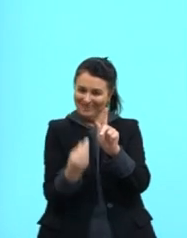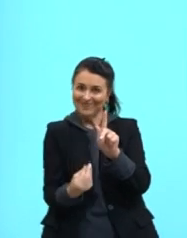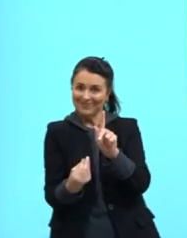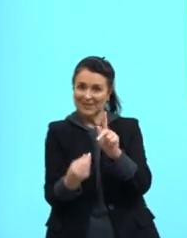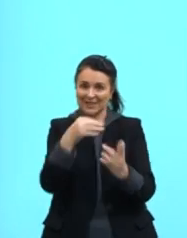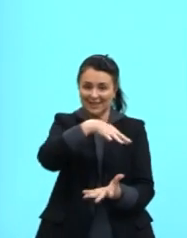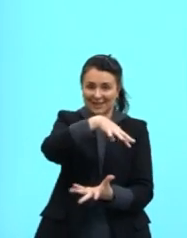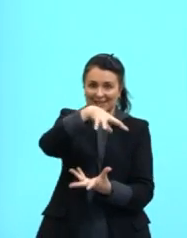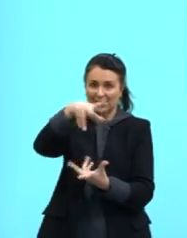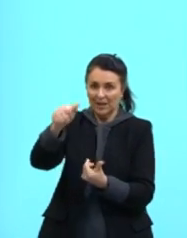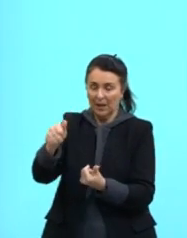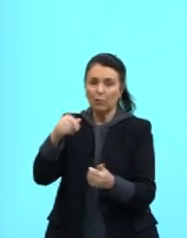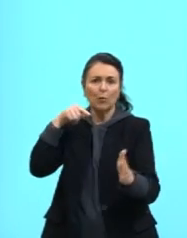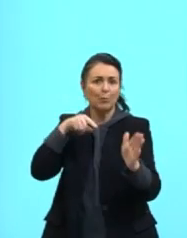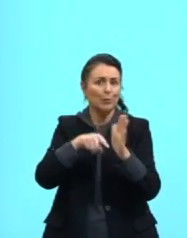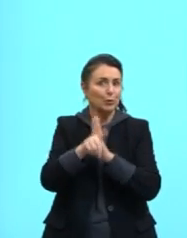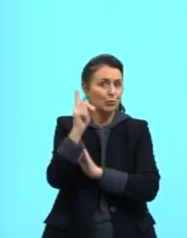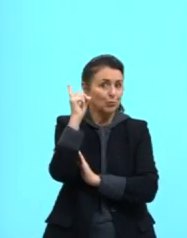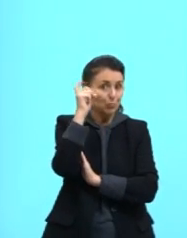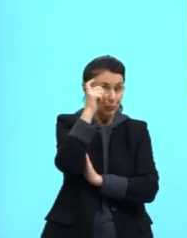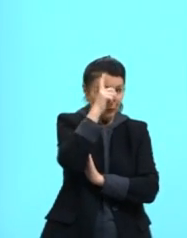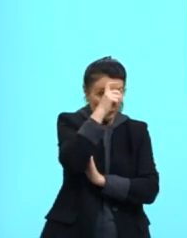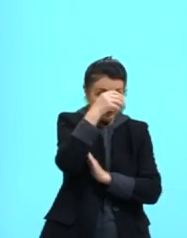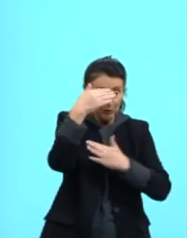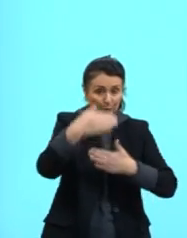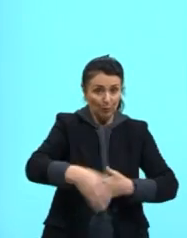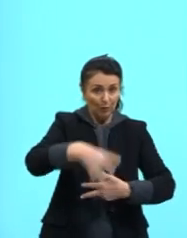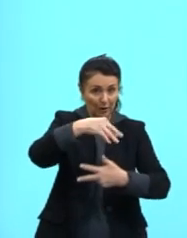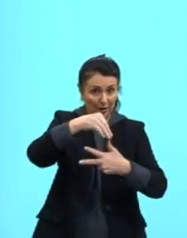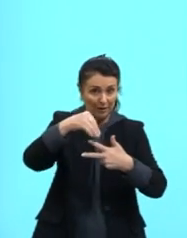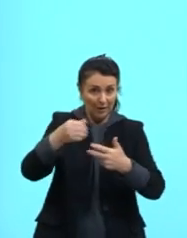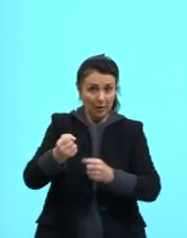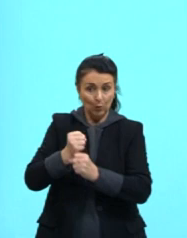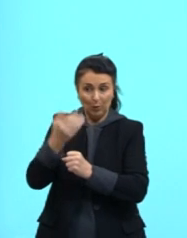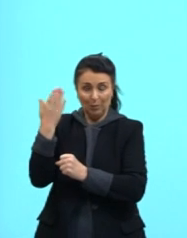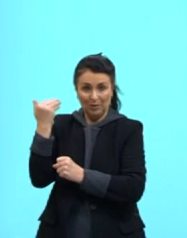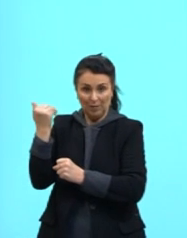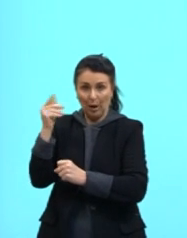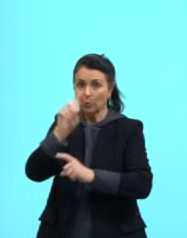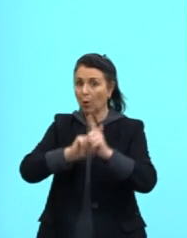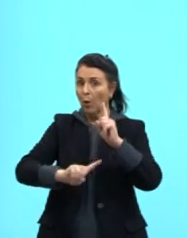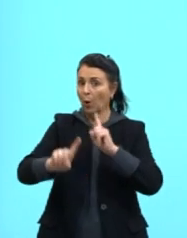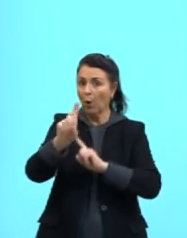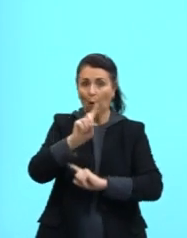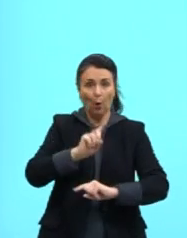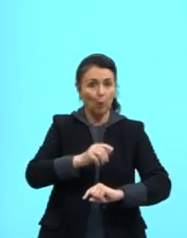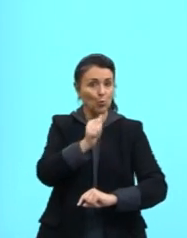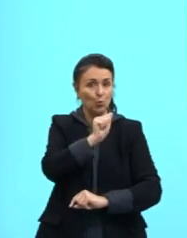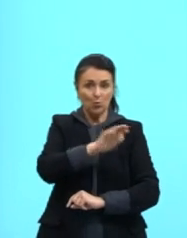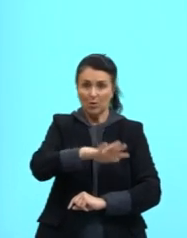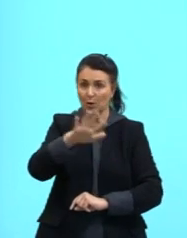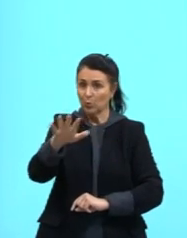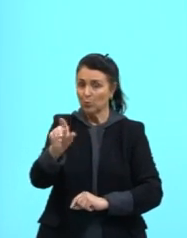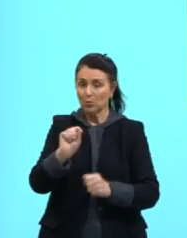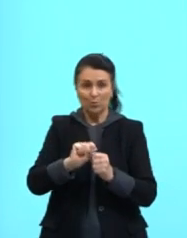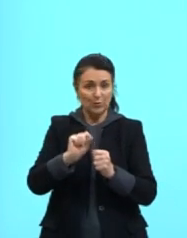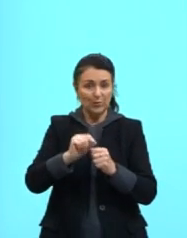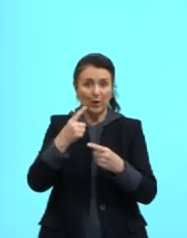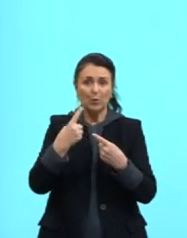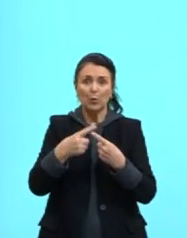questão muito difícil do Enem ano passado. Muita gente até nem fez essa questão porque ela levava muito tempo, tá?